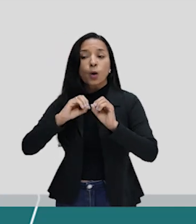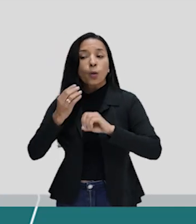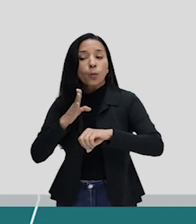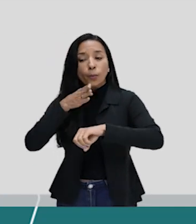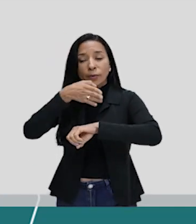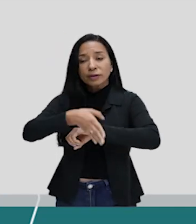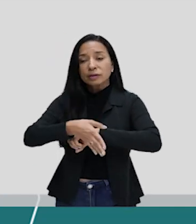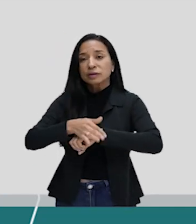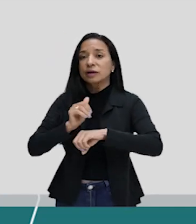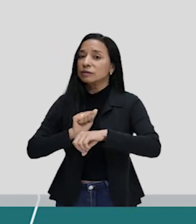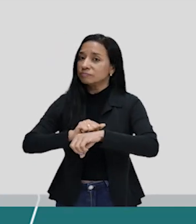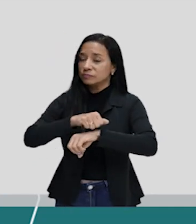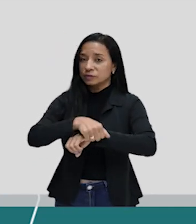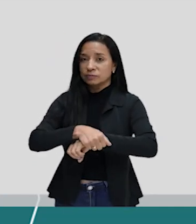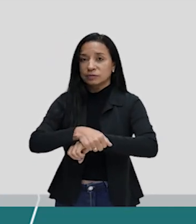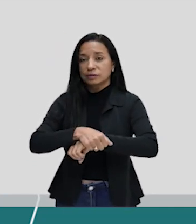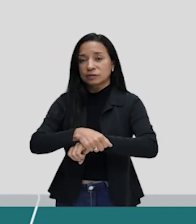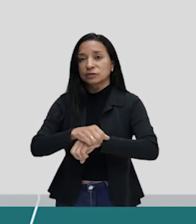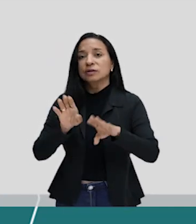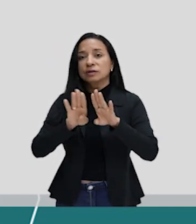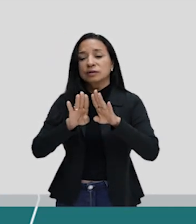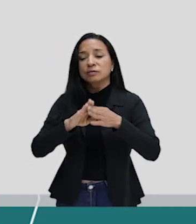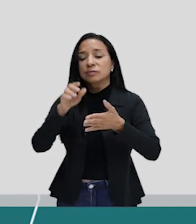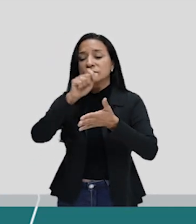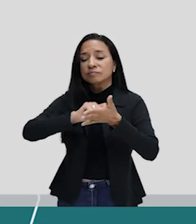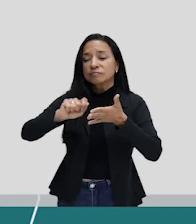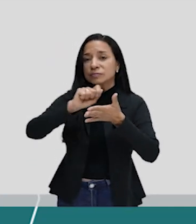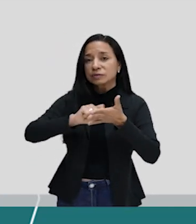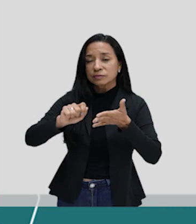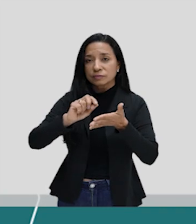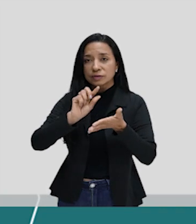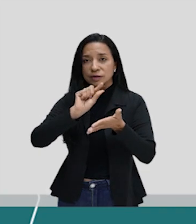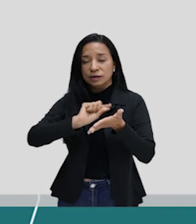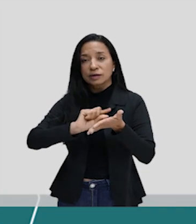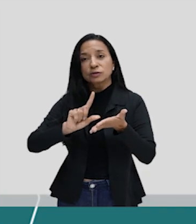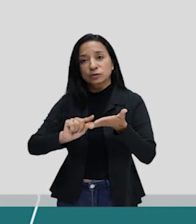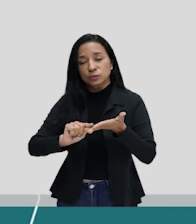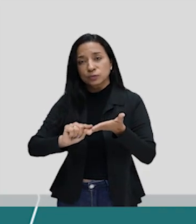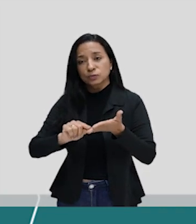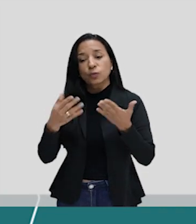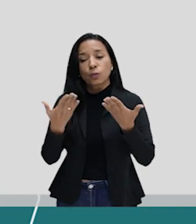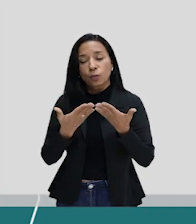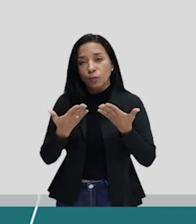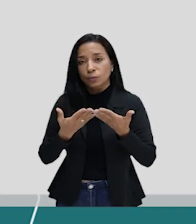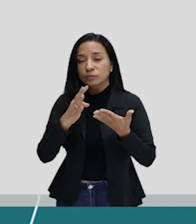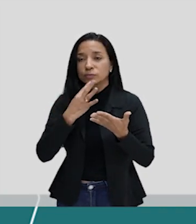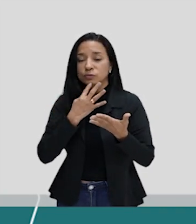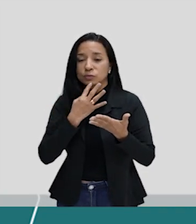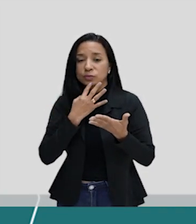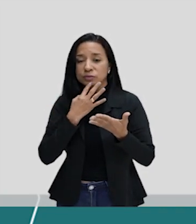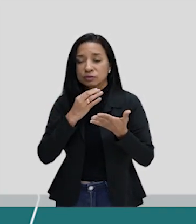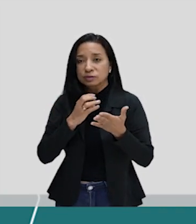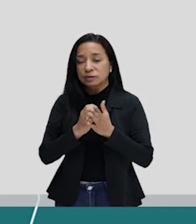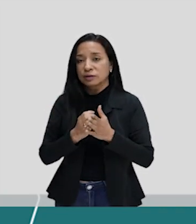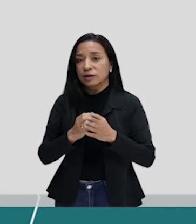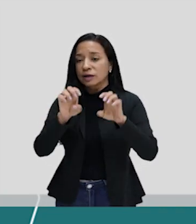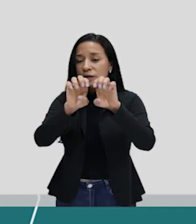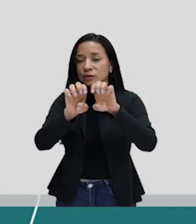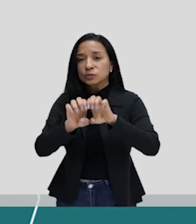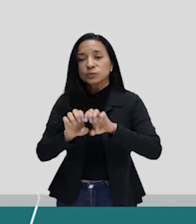e lá você também vai escrever artigos. Então, hoje nós vamos ver a estrutura do artigo, o que é um artigo,